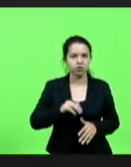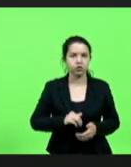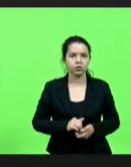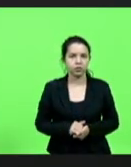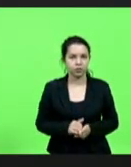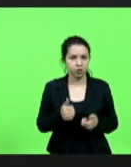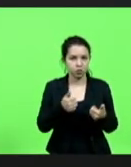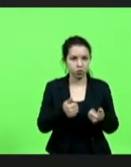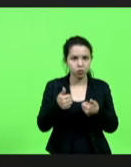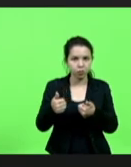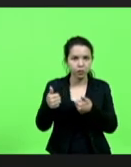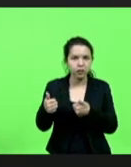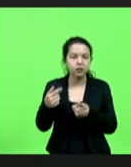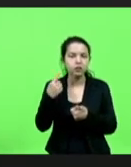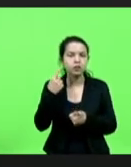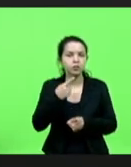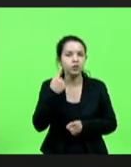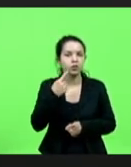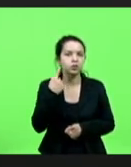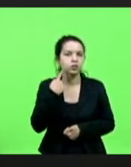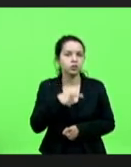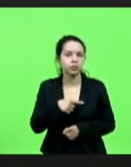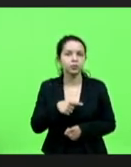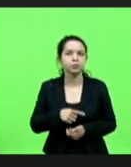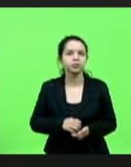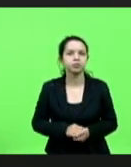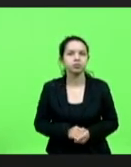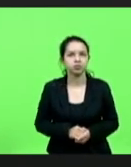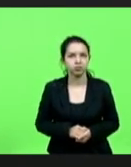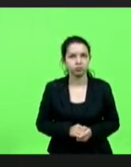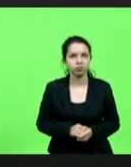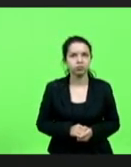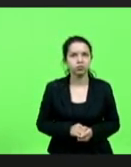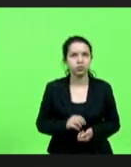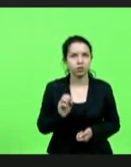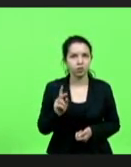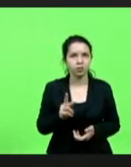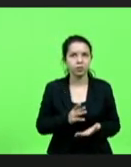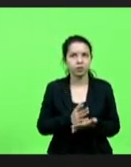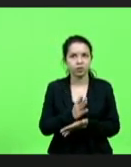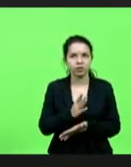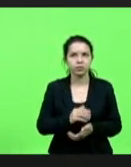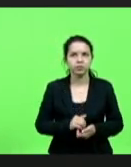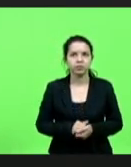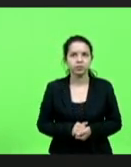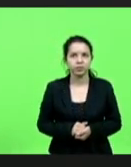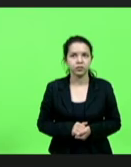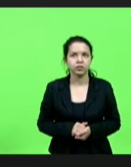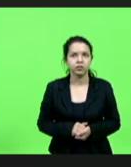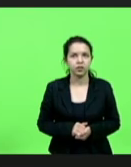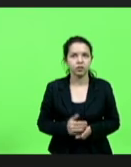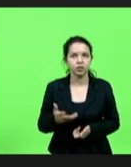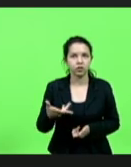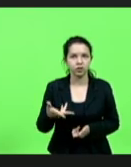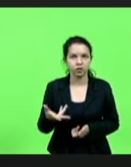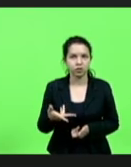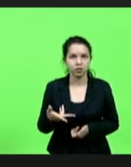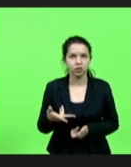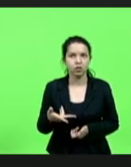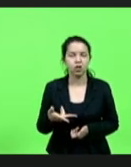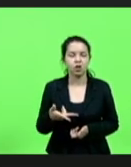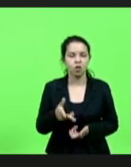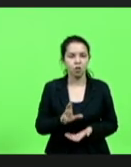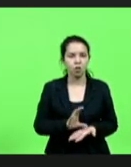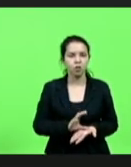Tudo bem, deputado Silvio? Ok. Então, diligenciamento ao Conselho Estadual de